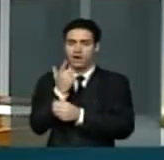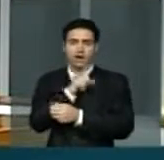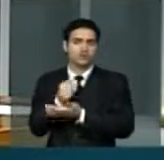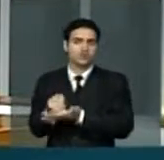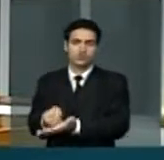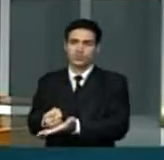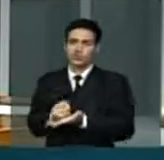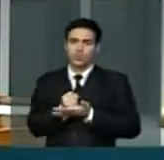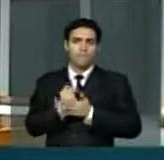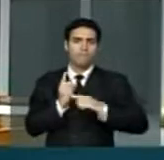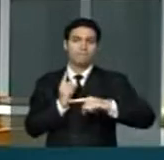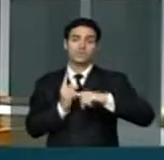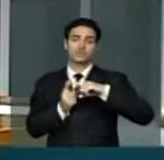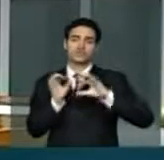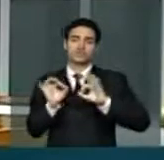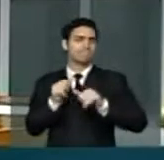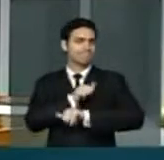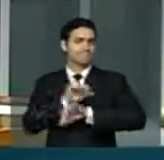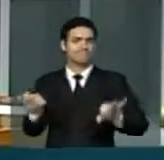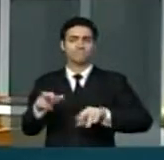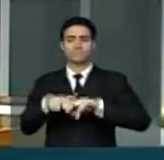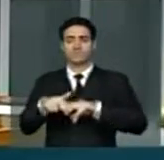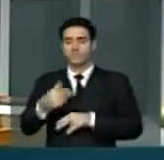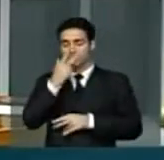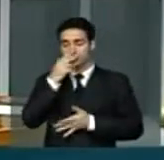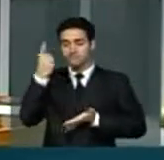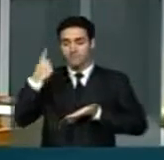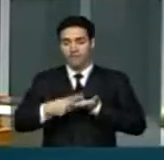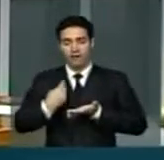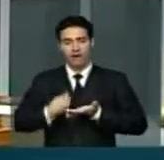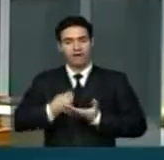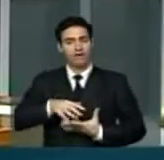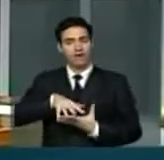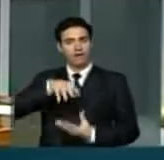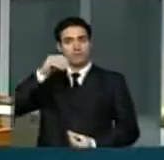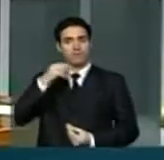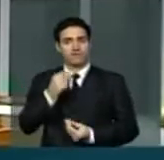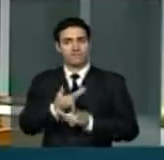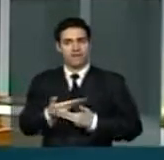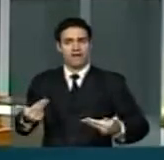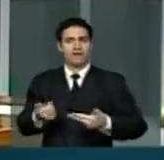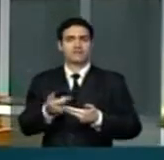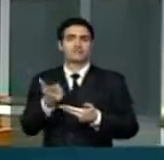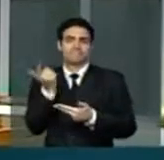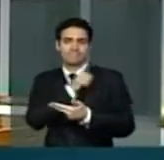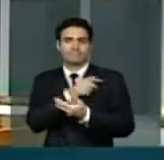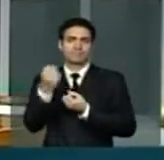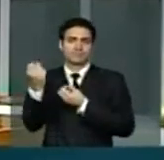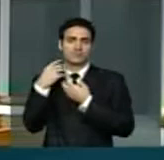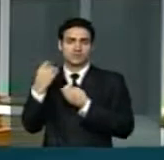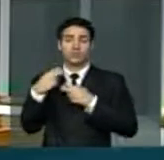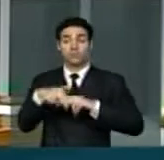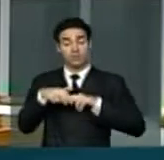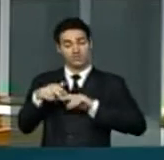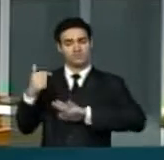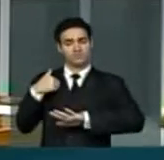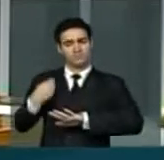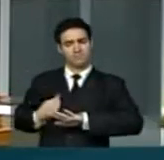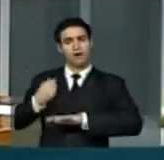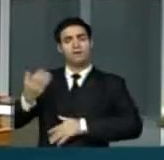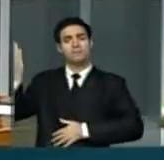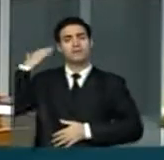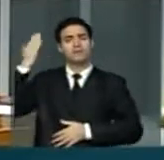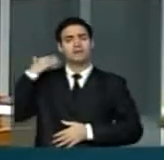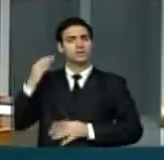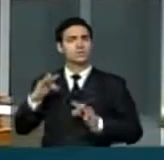de forma positiva, marcaram nossas almas com muitas lições. Então é neste meu passado, com toda a admiração